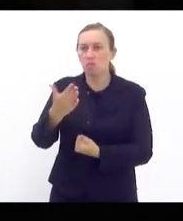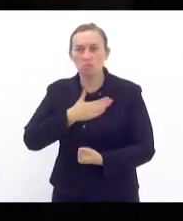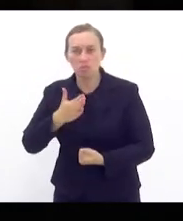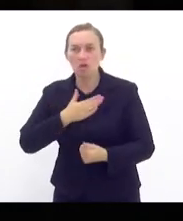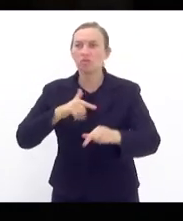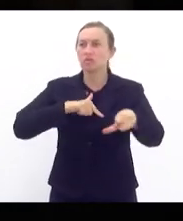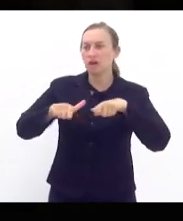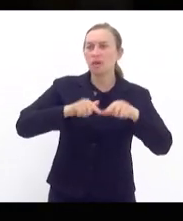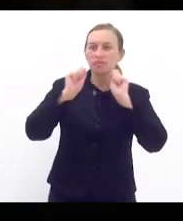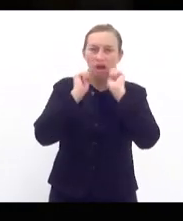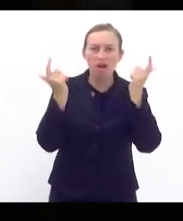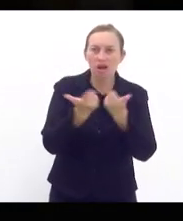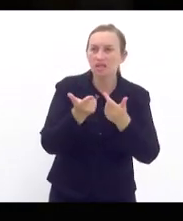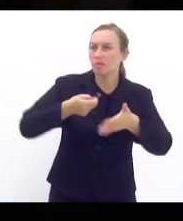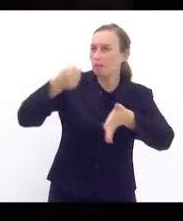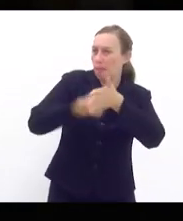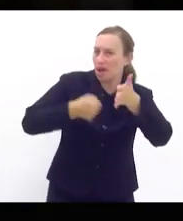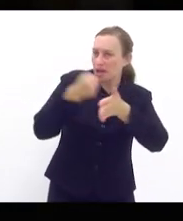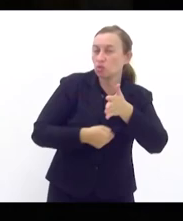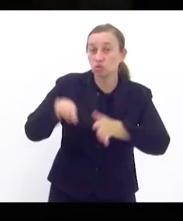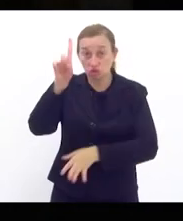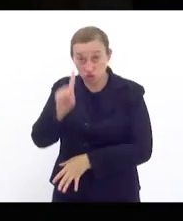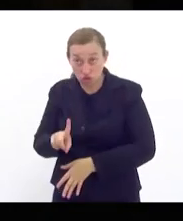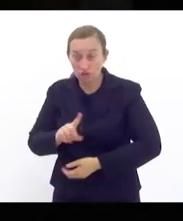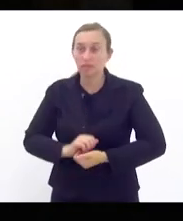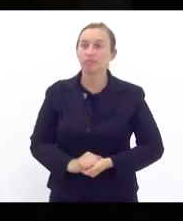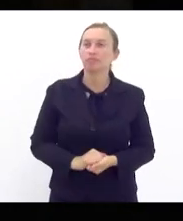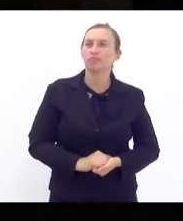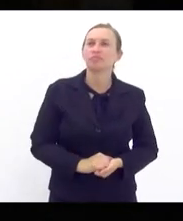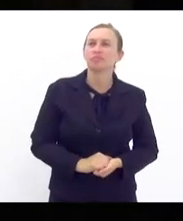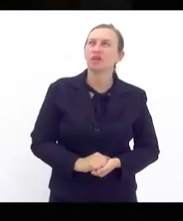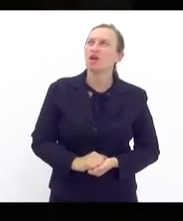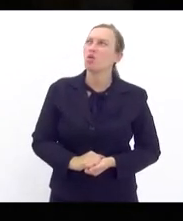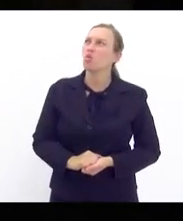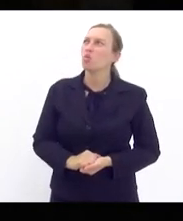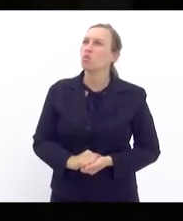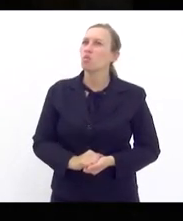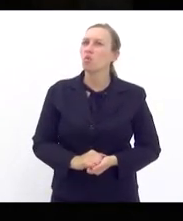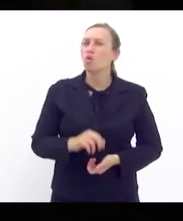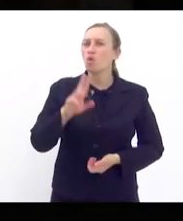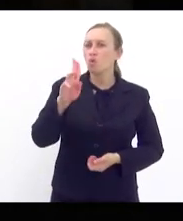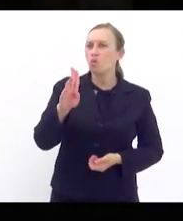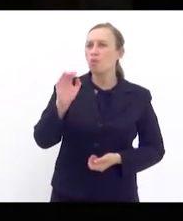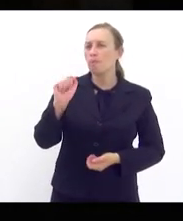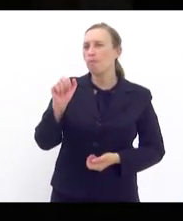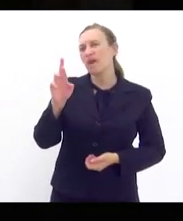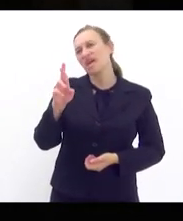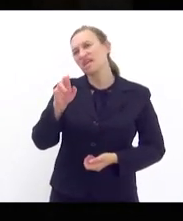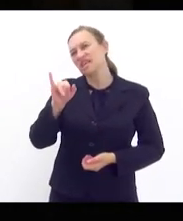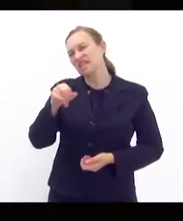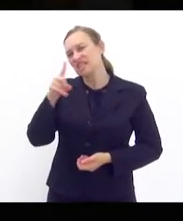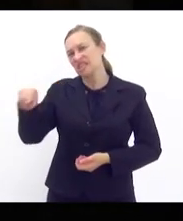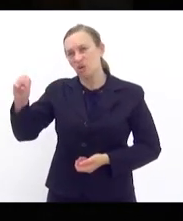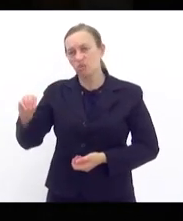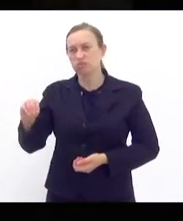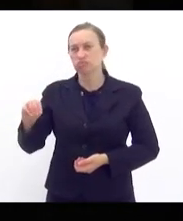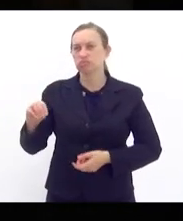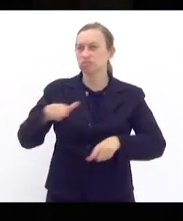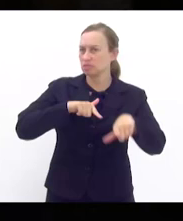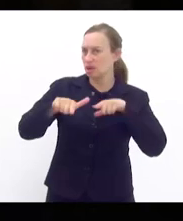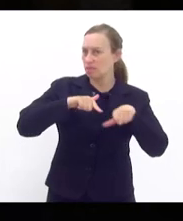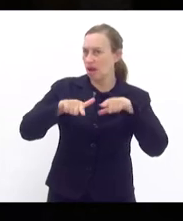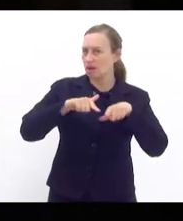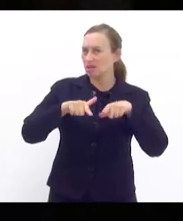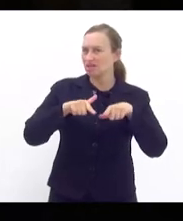mandato na LERJ para a luta de direitos a chamada uberização do trabalho tem